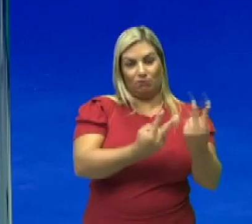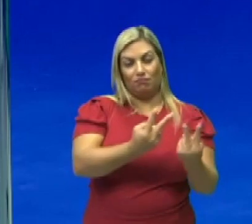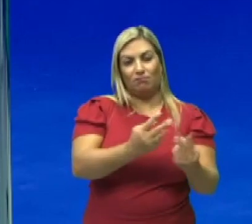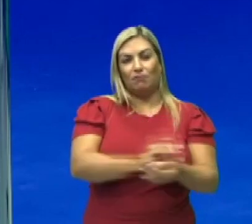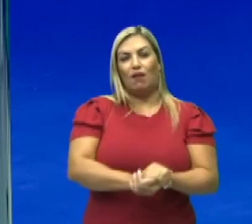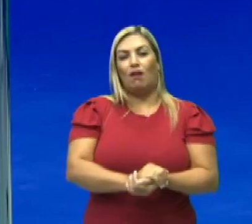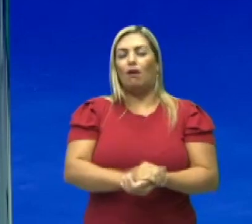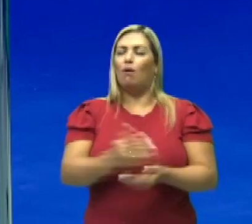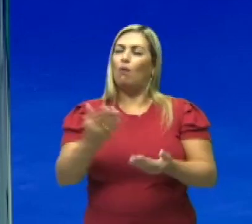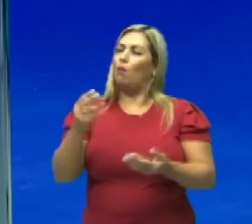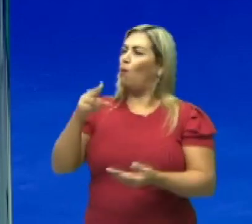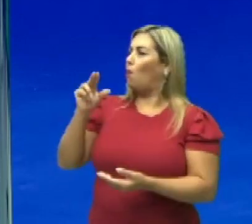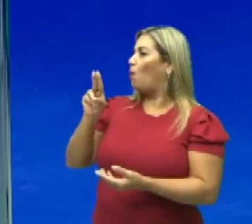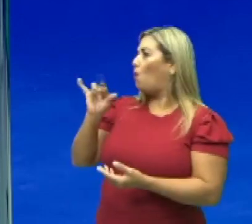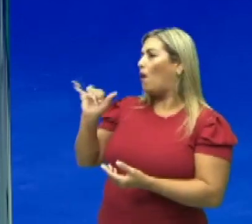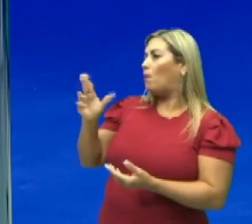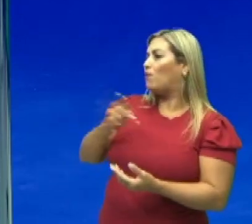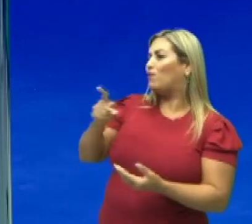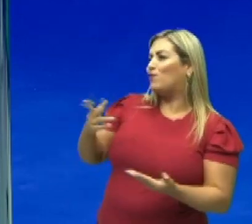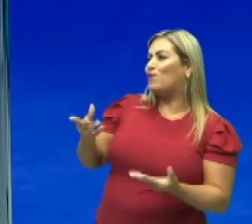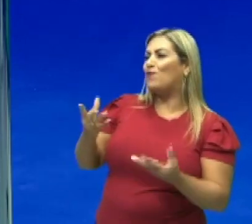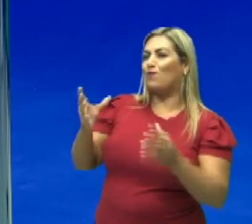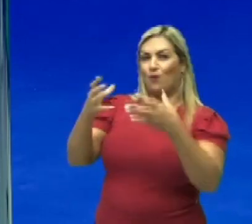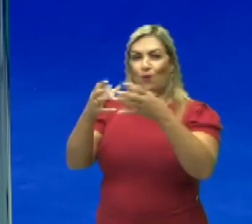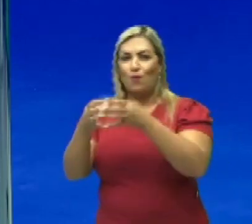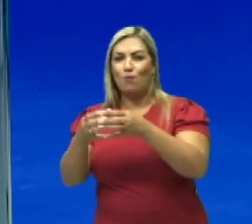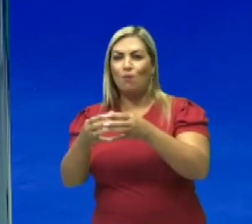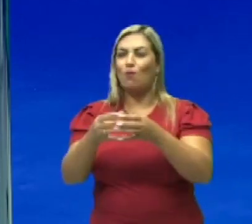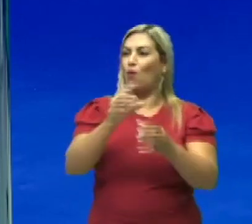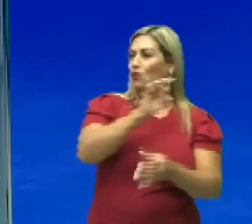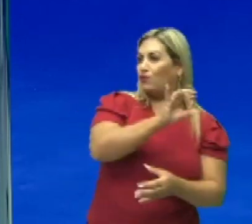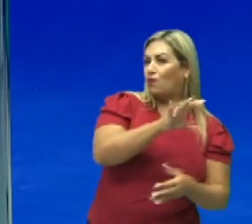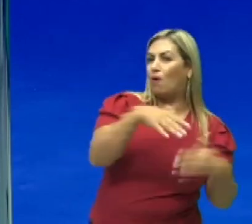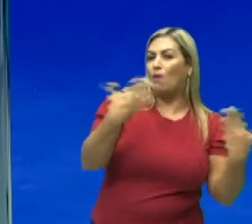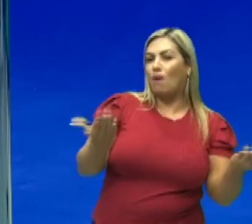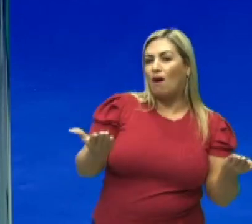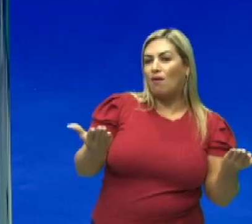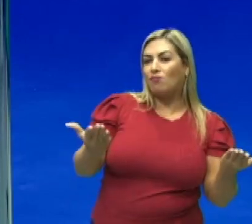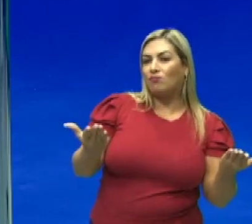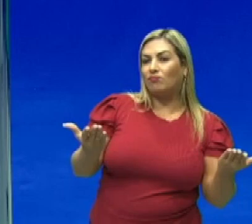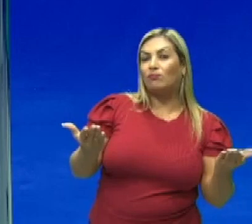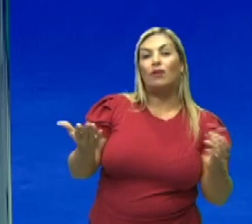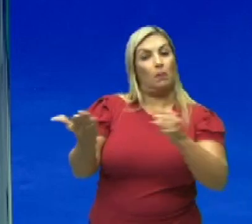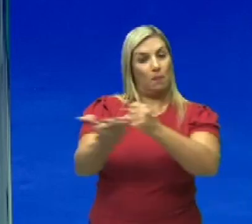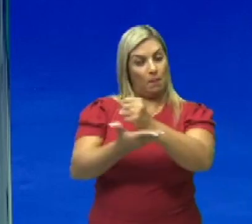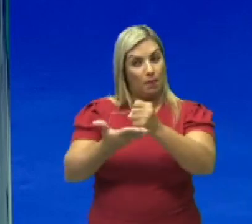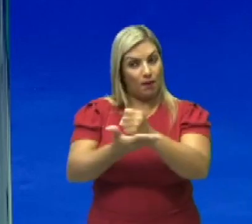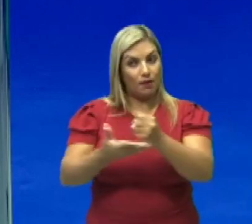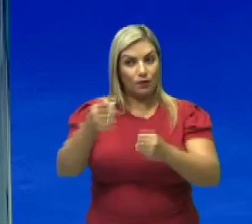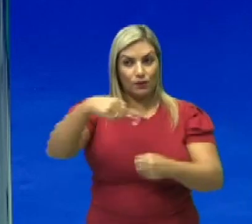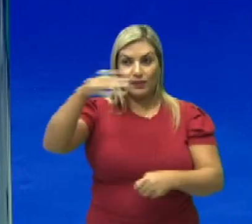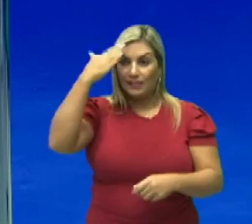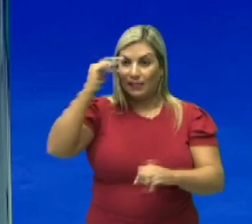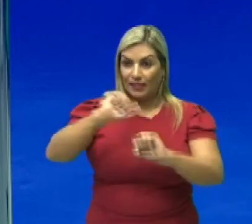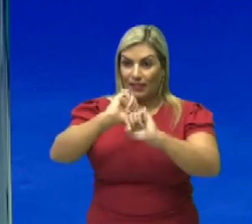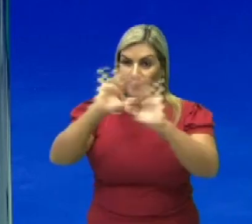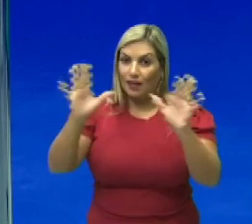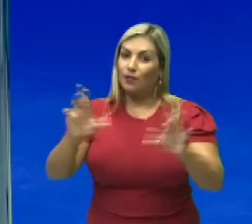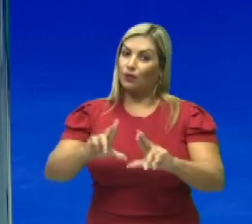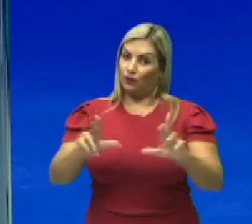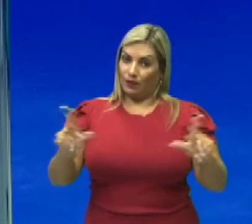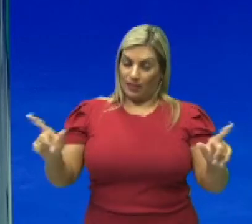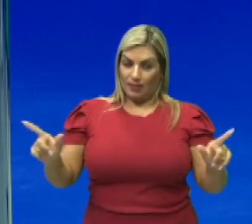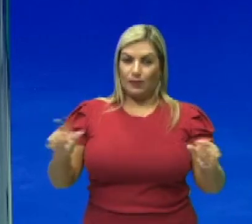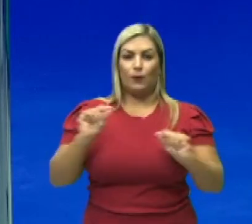ficam assim, ah, professora, mas aquilo lá é coletivo ou individual? Básico para vocês entenderem a diferença. A